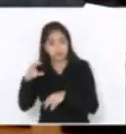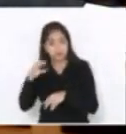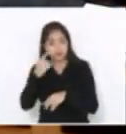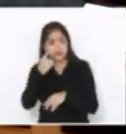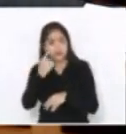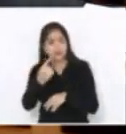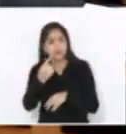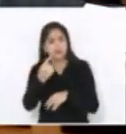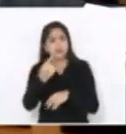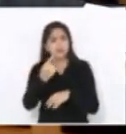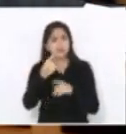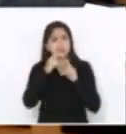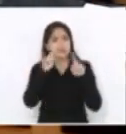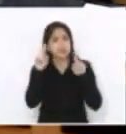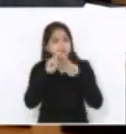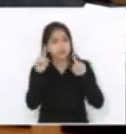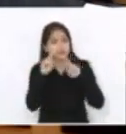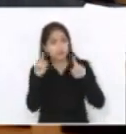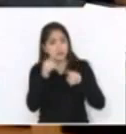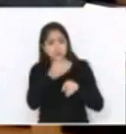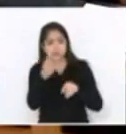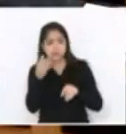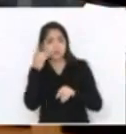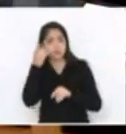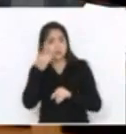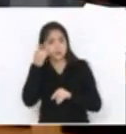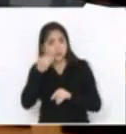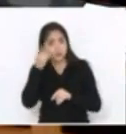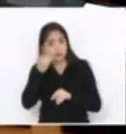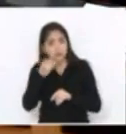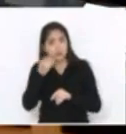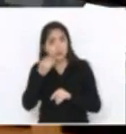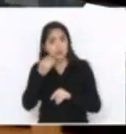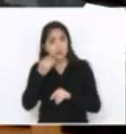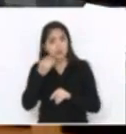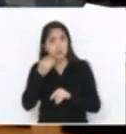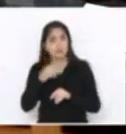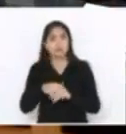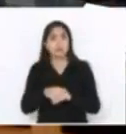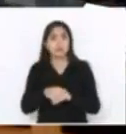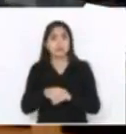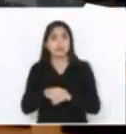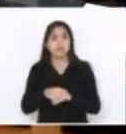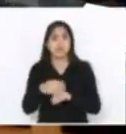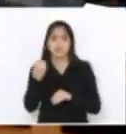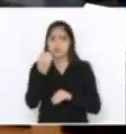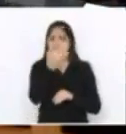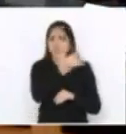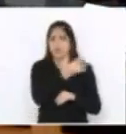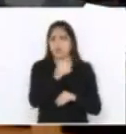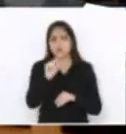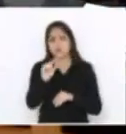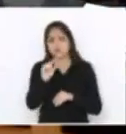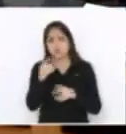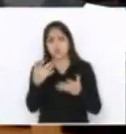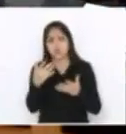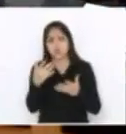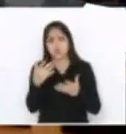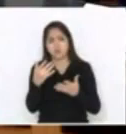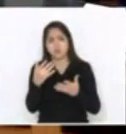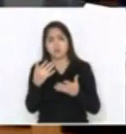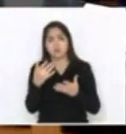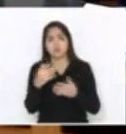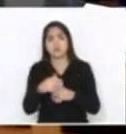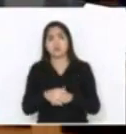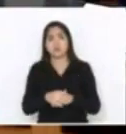aqui as reclamações dos deputados. Eu não sou daqueles que atualmente estão viajando muito para fazer política por aí, fico mais